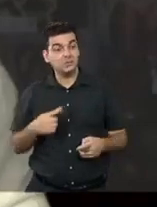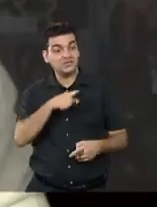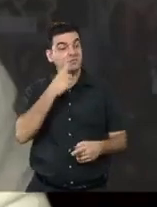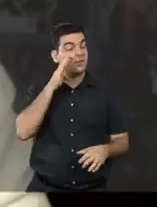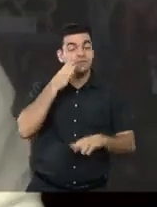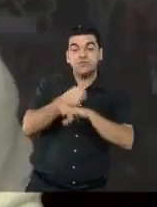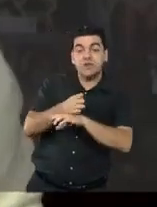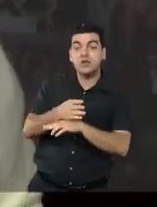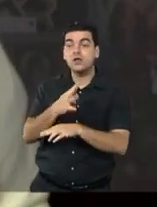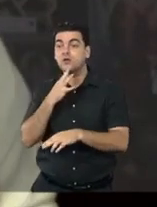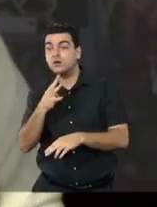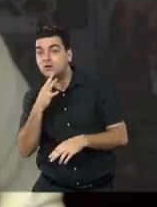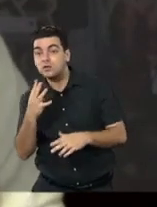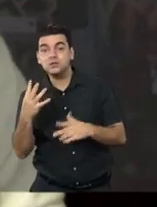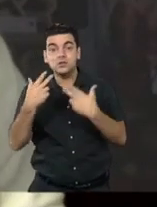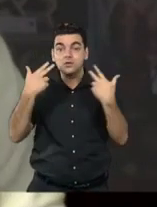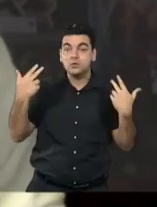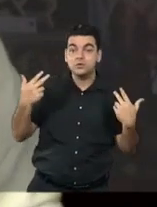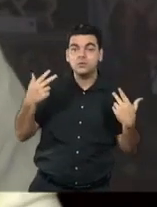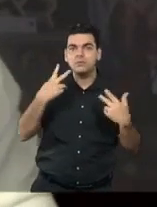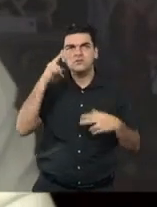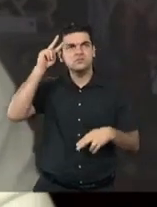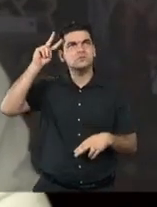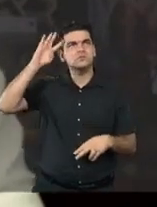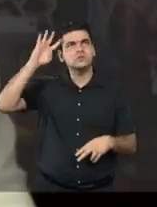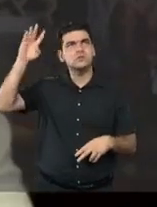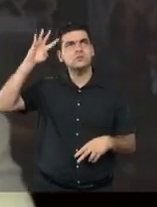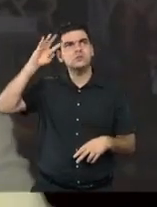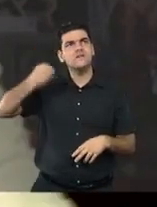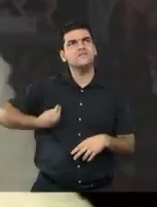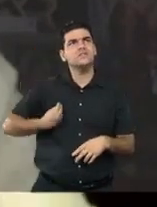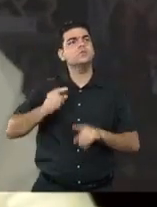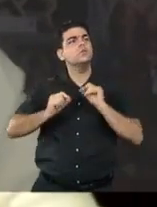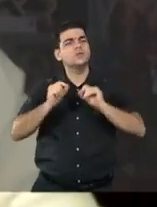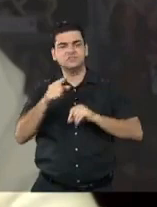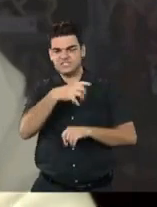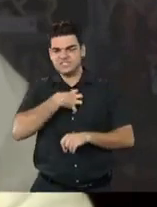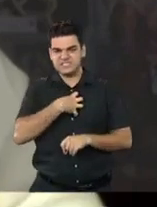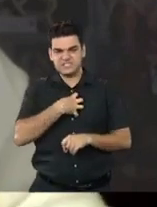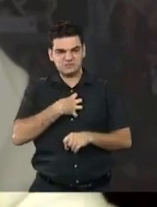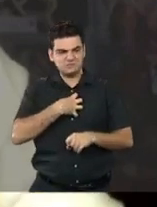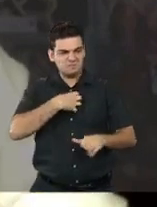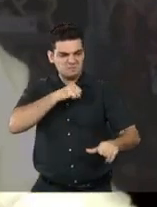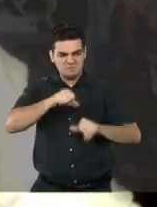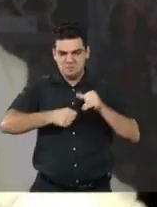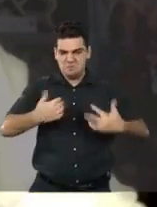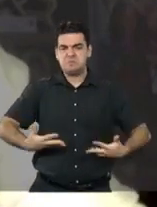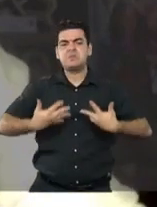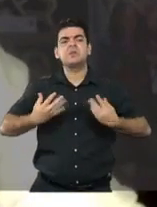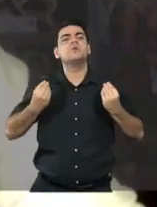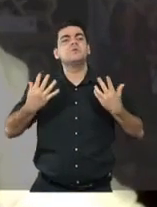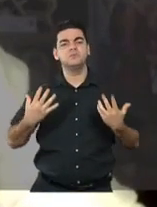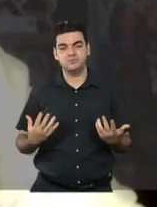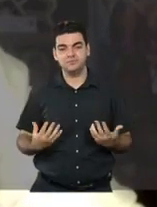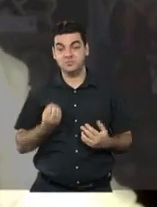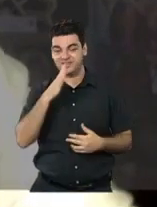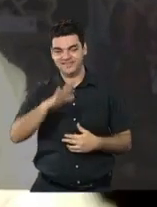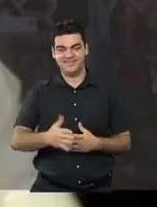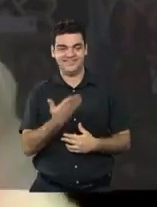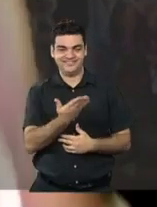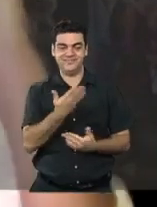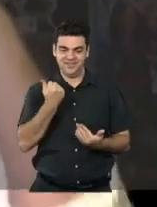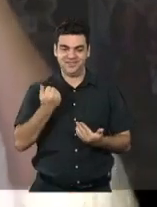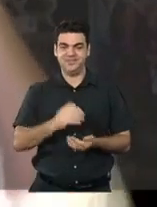você e que se apresentou para você na sua história de vida? O que te move a transformar a tua realidade, Joênia? Boa tarde.